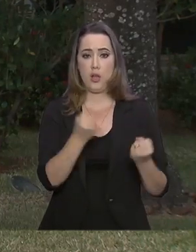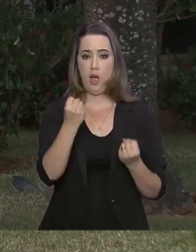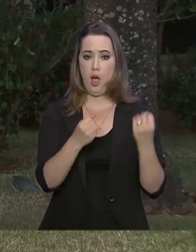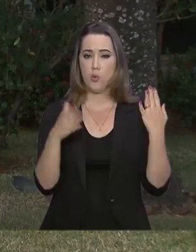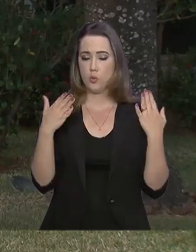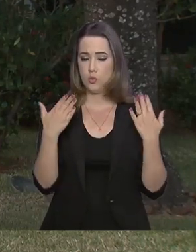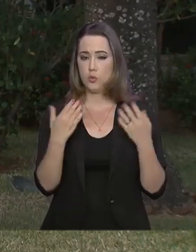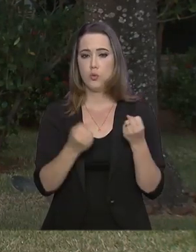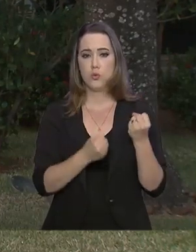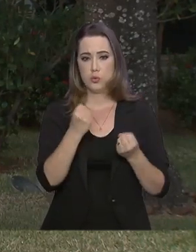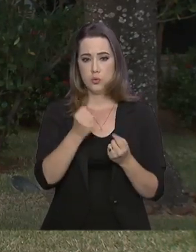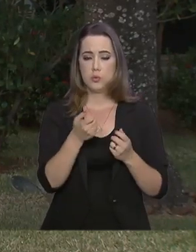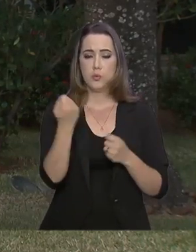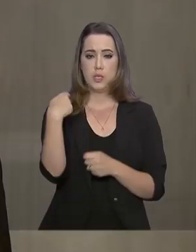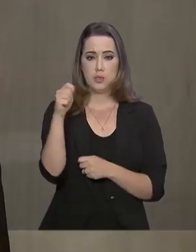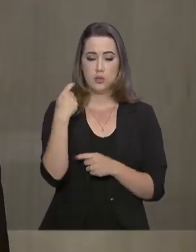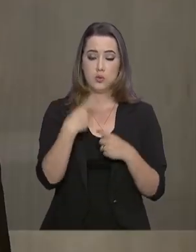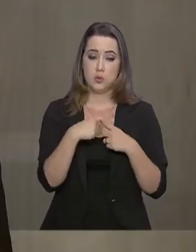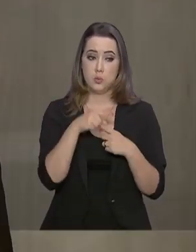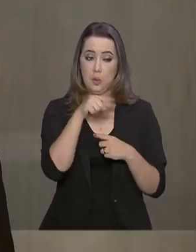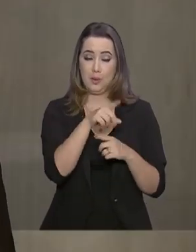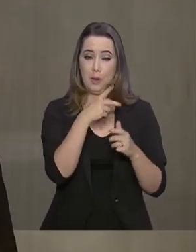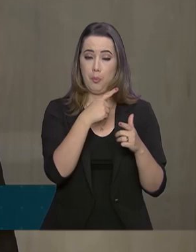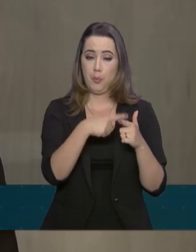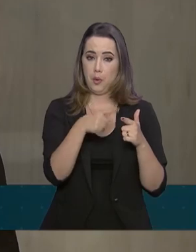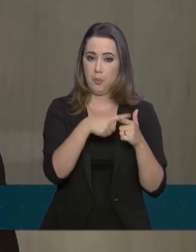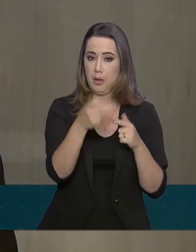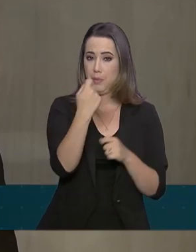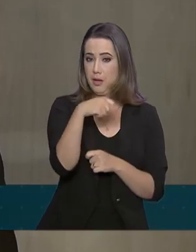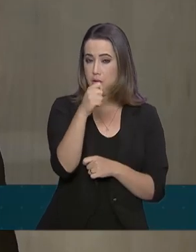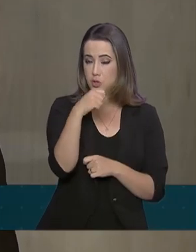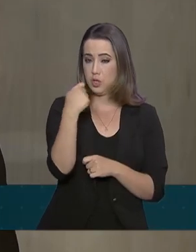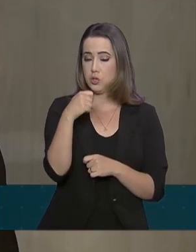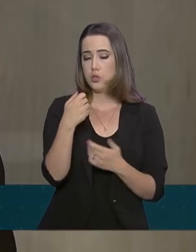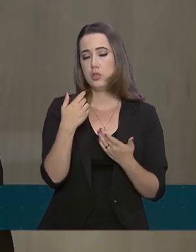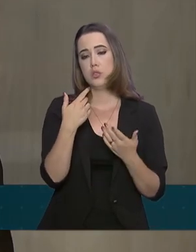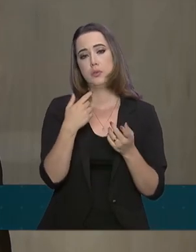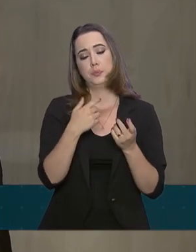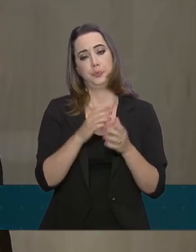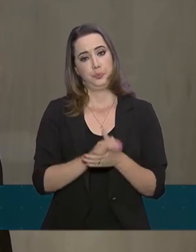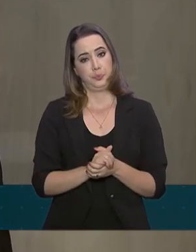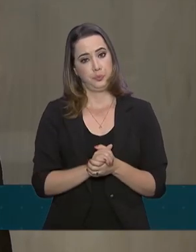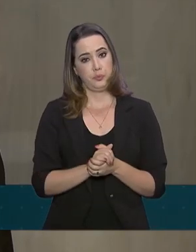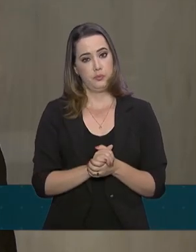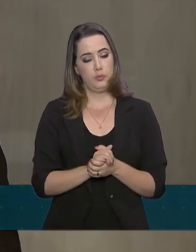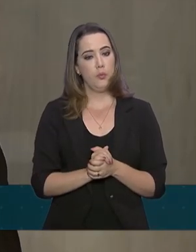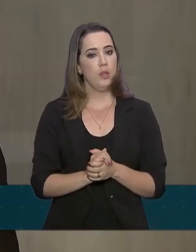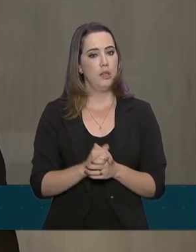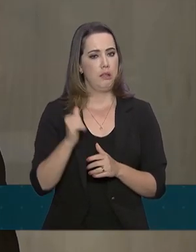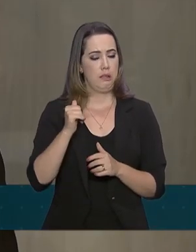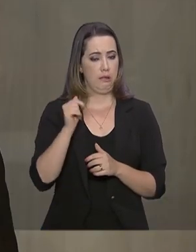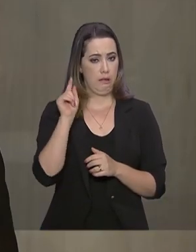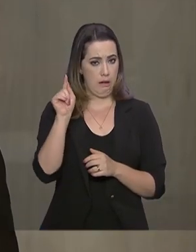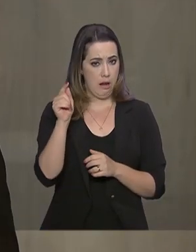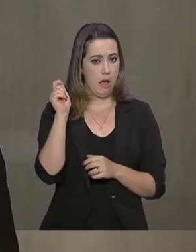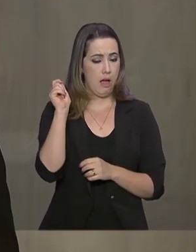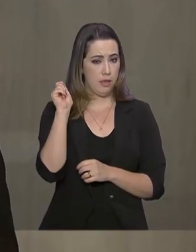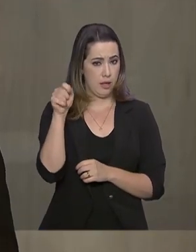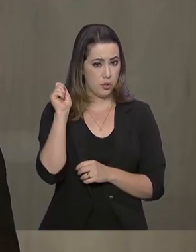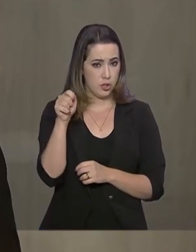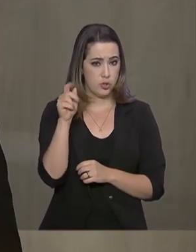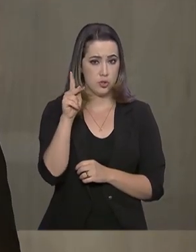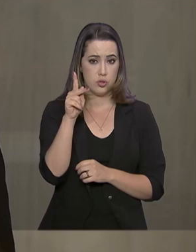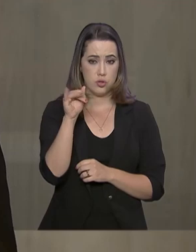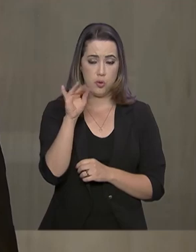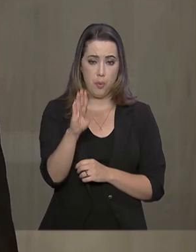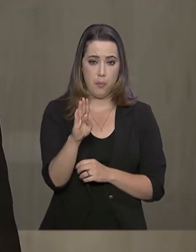que enfrenta uma crise econômica. O PIB argentino recuou no ano passado e continua a recuar neste ano. expectativa é